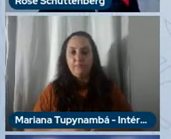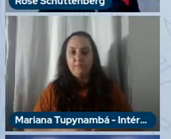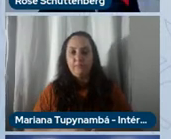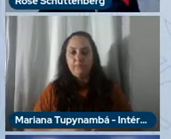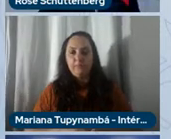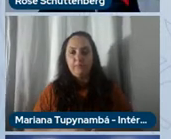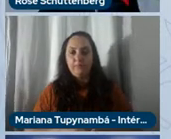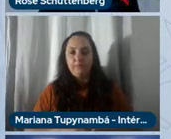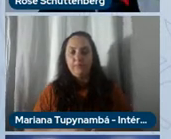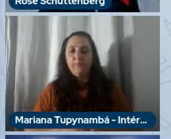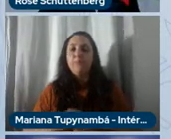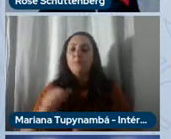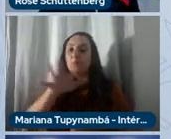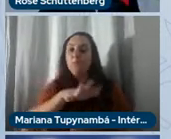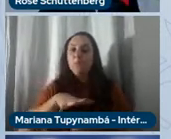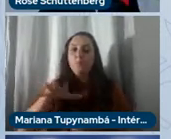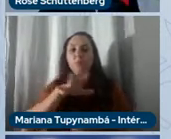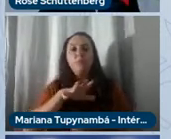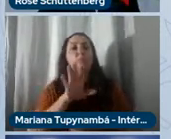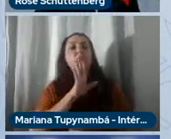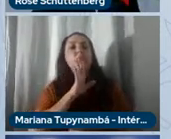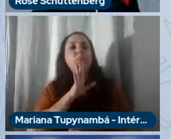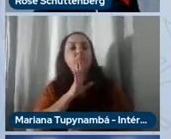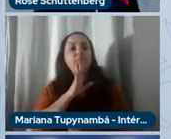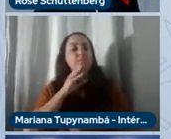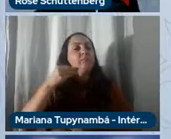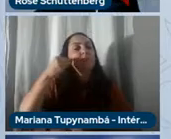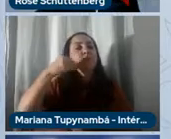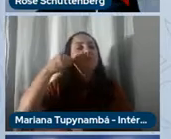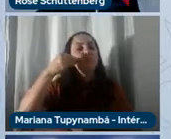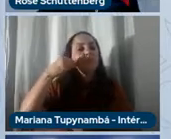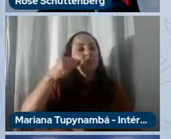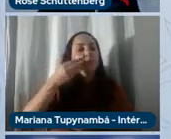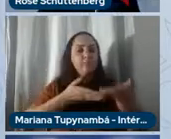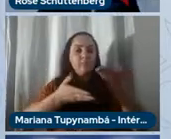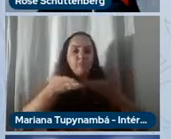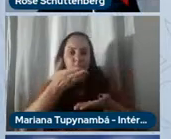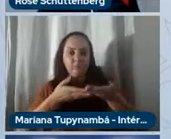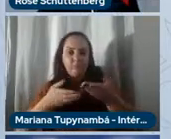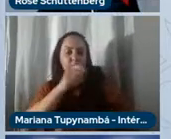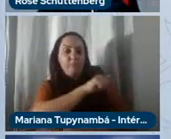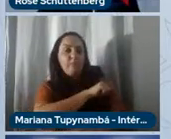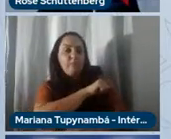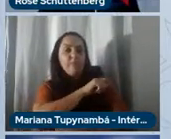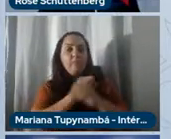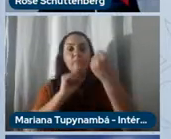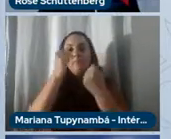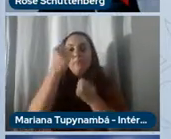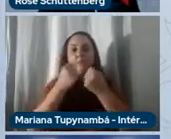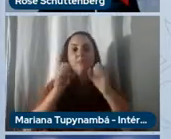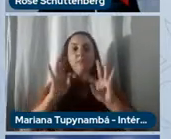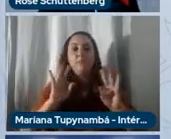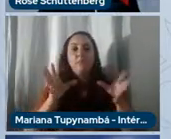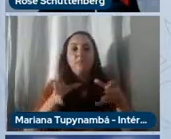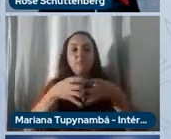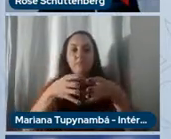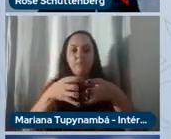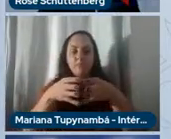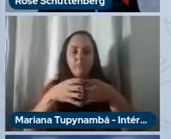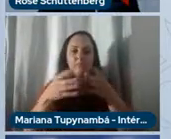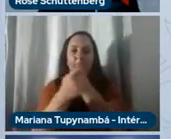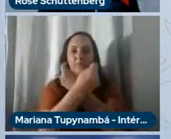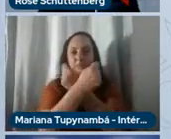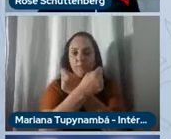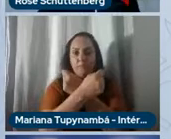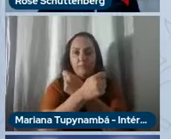O espaço é para conhecer, experimentar e interagir. Alunos, empresas e comunidade acadêmica trabalham juntos para